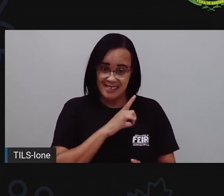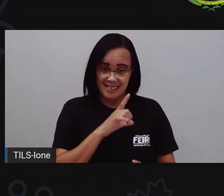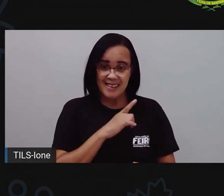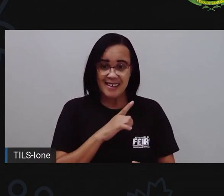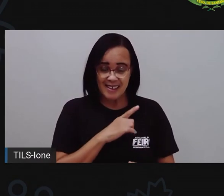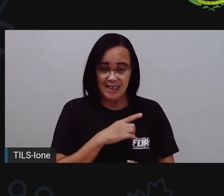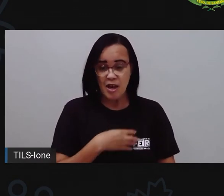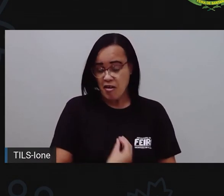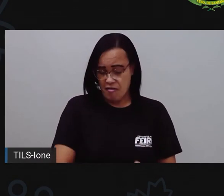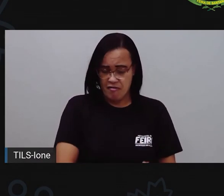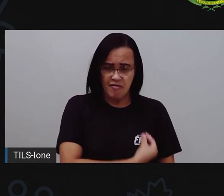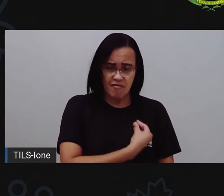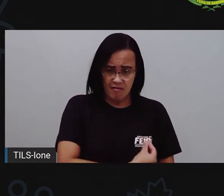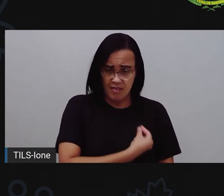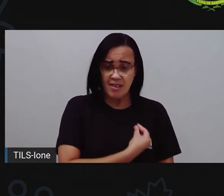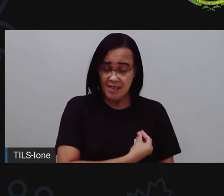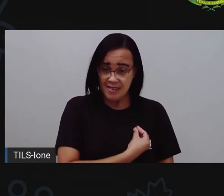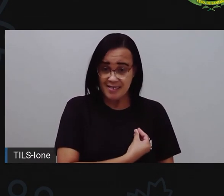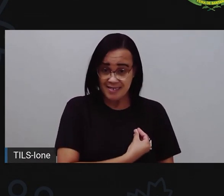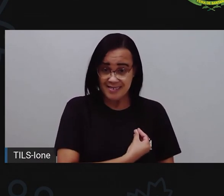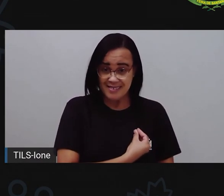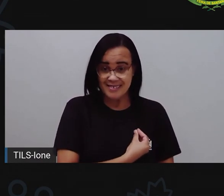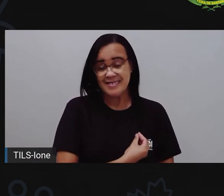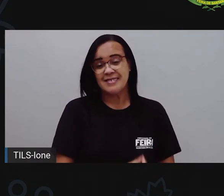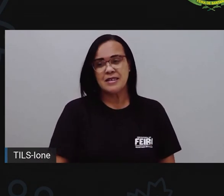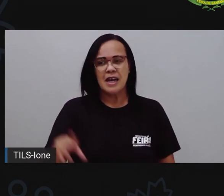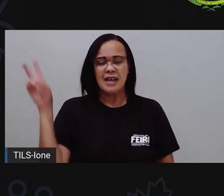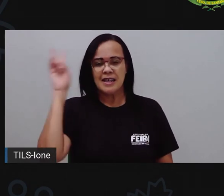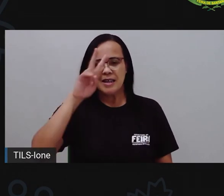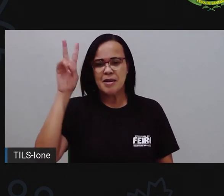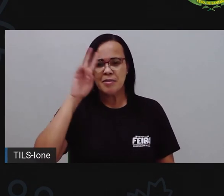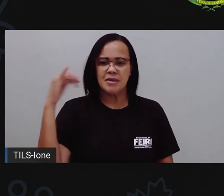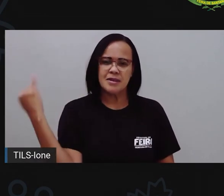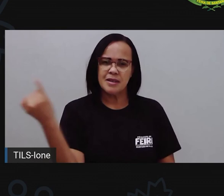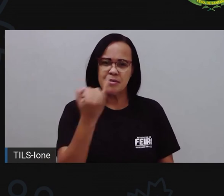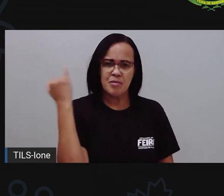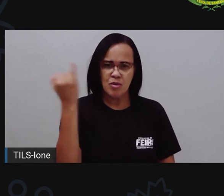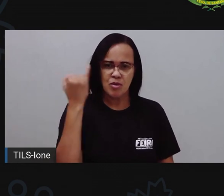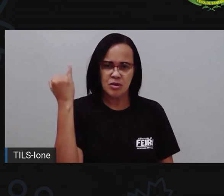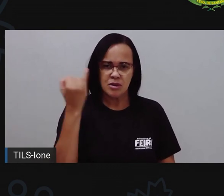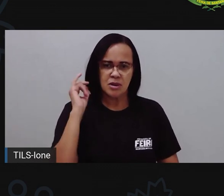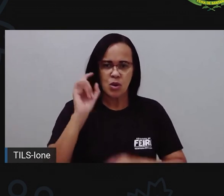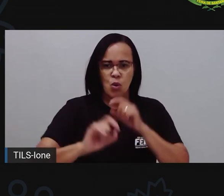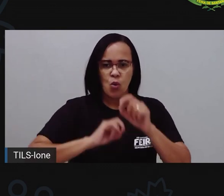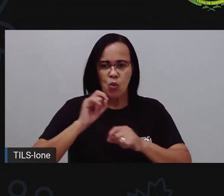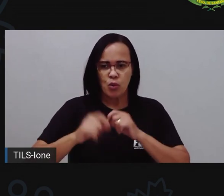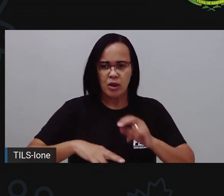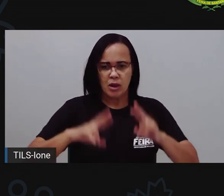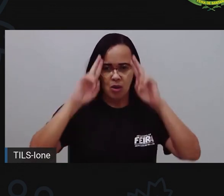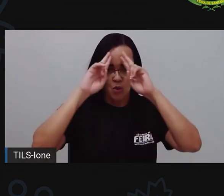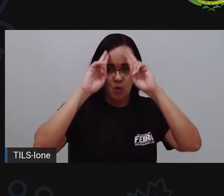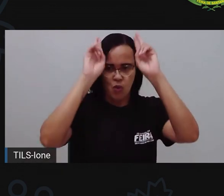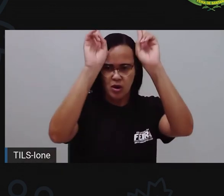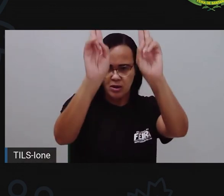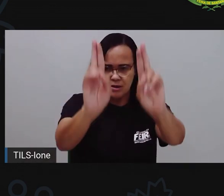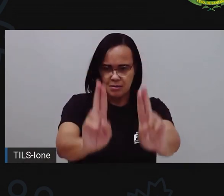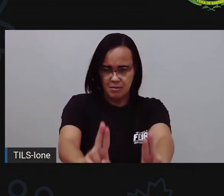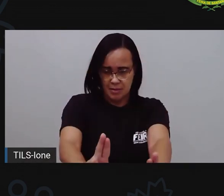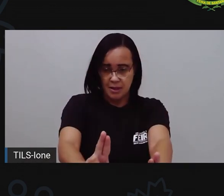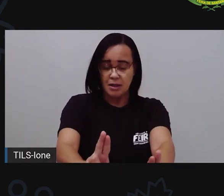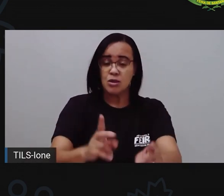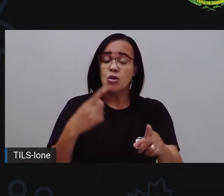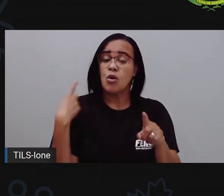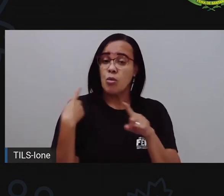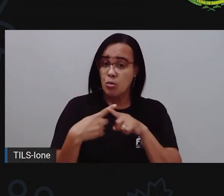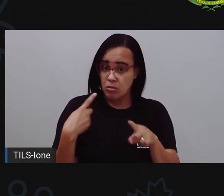de viver e estar no mundo. Então, lembrando a importância do respeito, né? As diferenças. Cada um vai ter seu jeito,